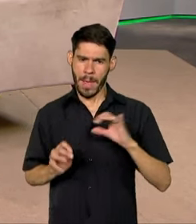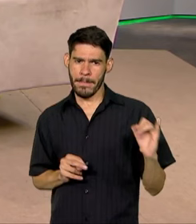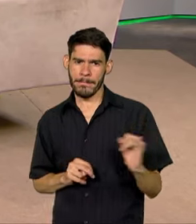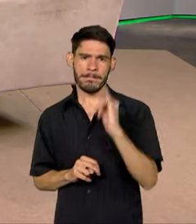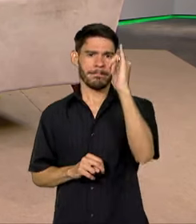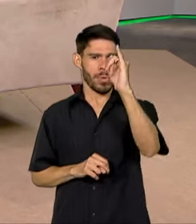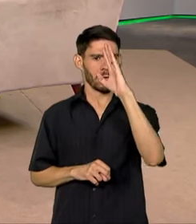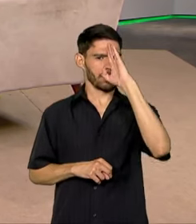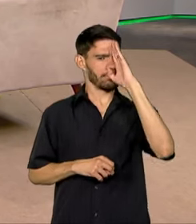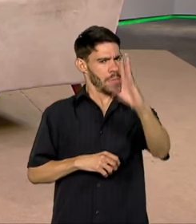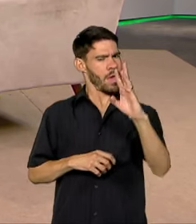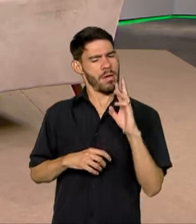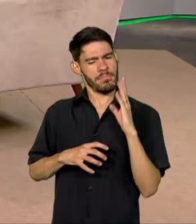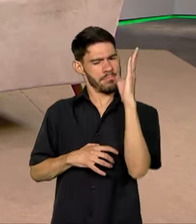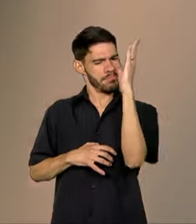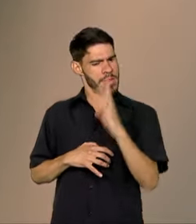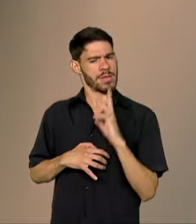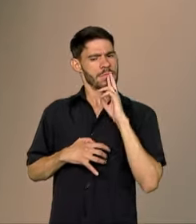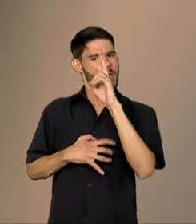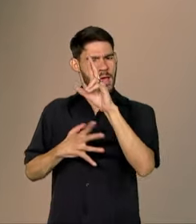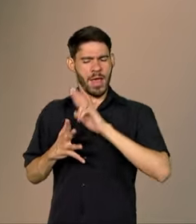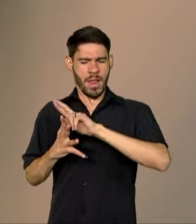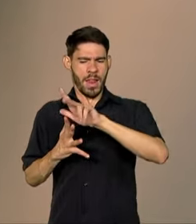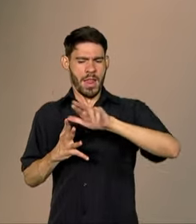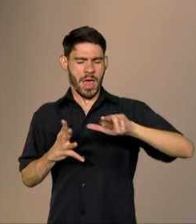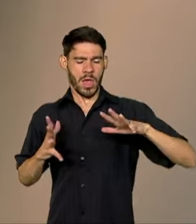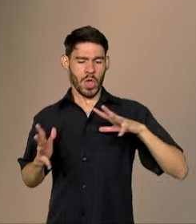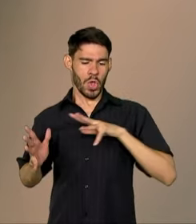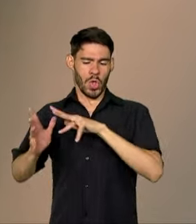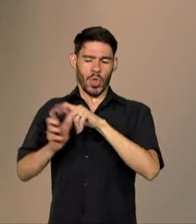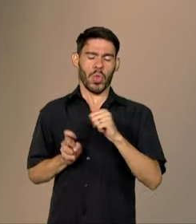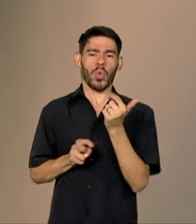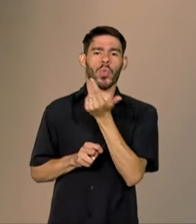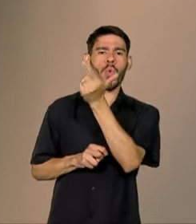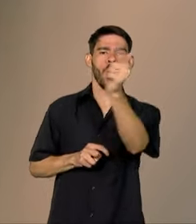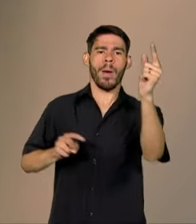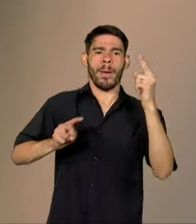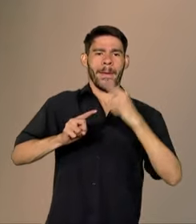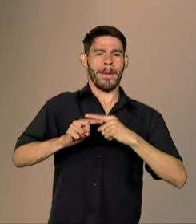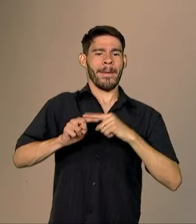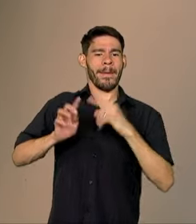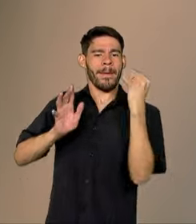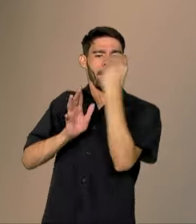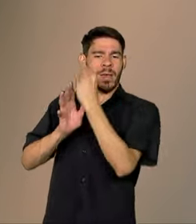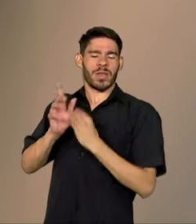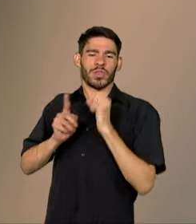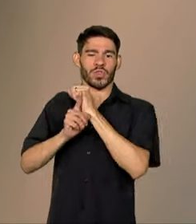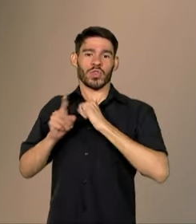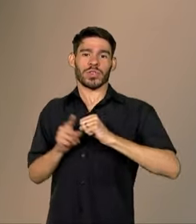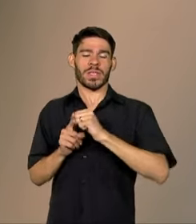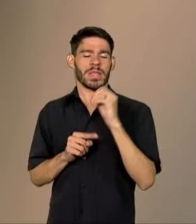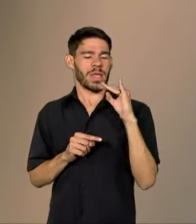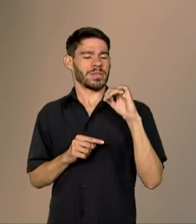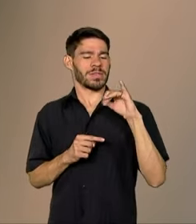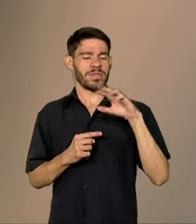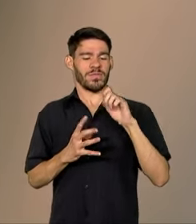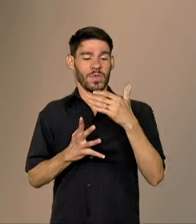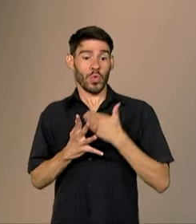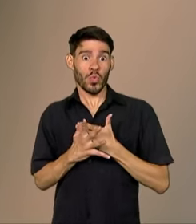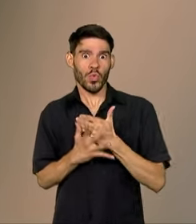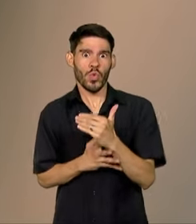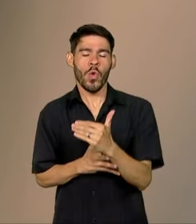A resposta brasileira foi diferenciada em relação a todas as outras, porque ela incluiu a sociedade civil desde o seu início.